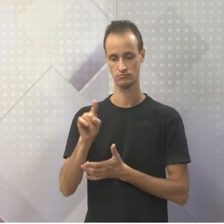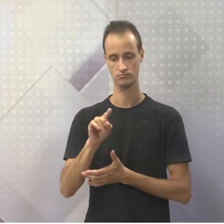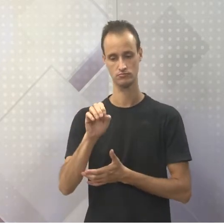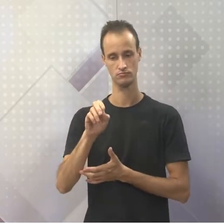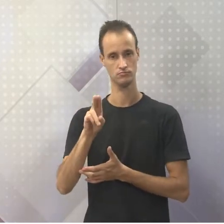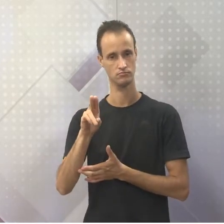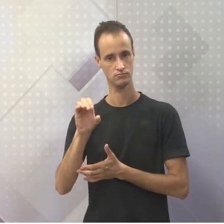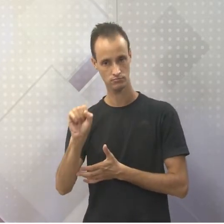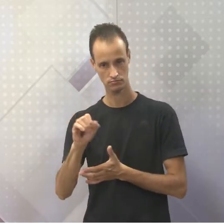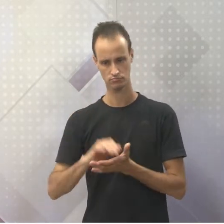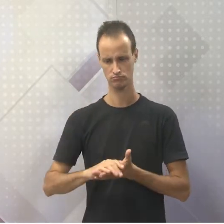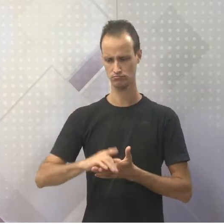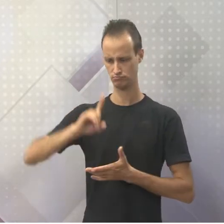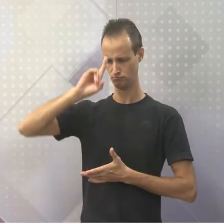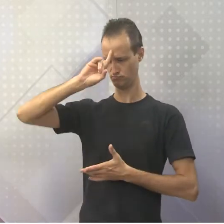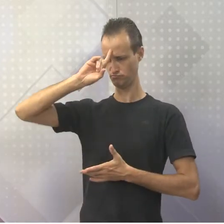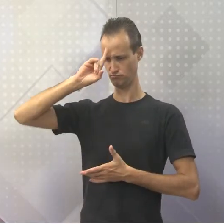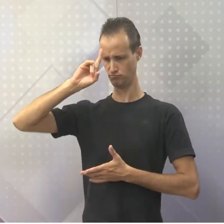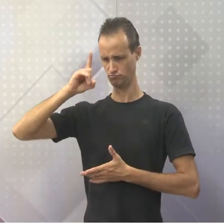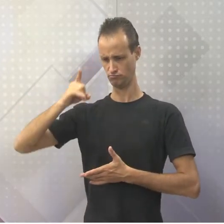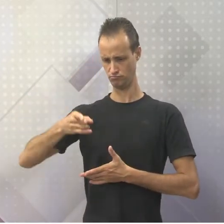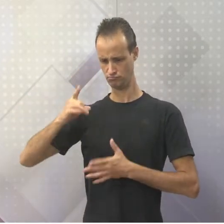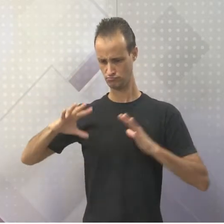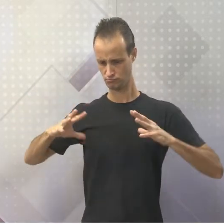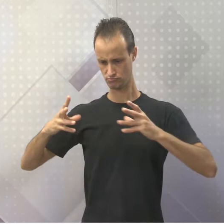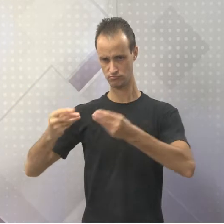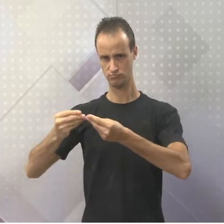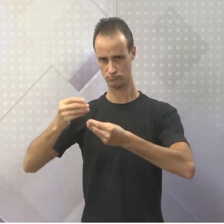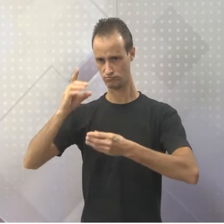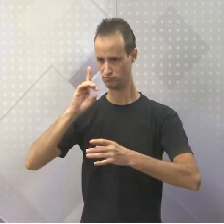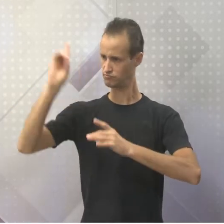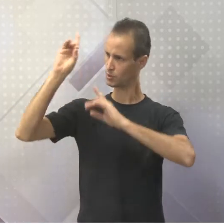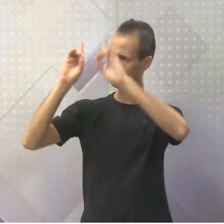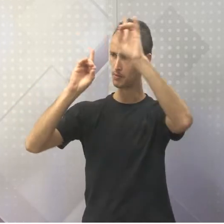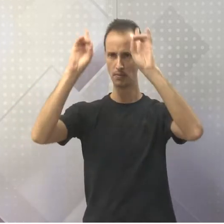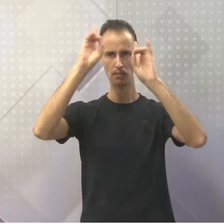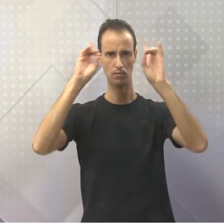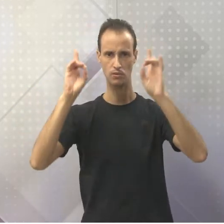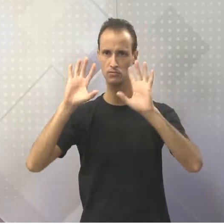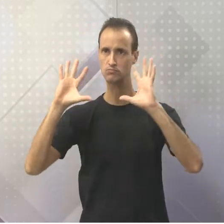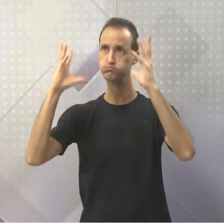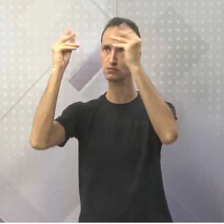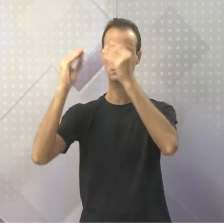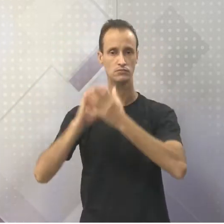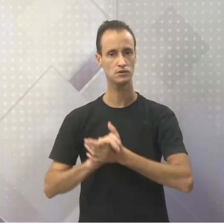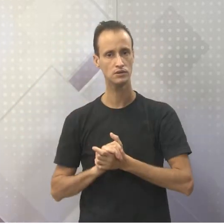Zeus, governante dos demais deuses, tá? Zeus,